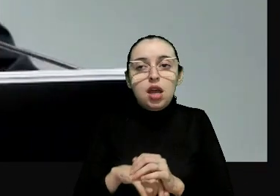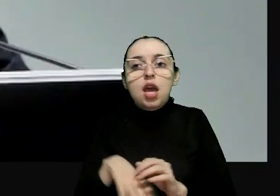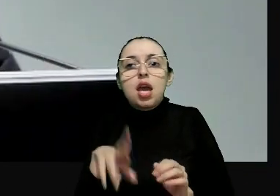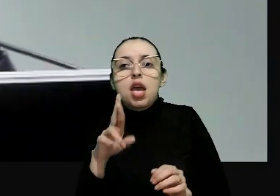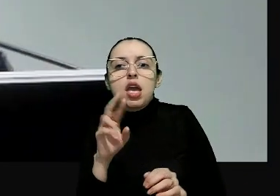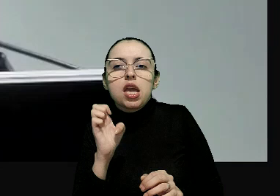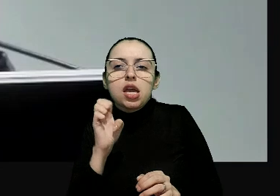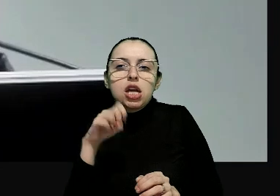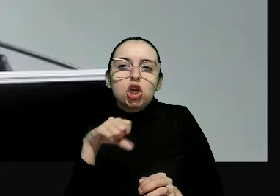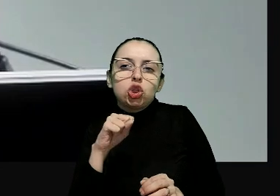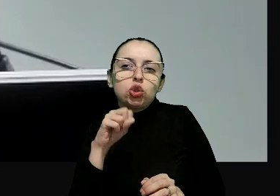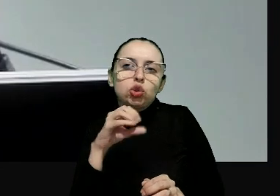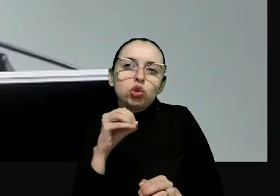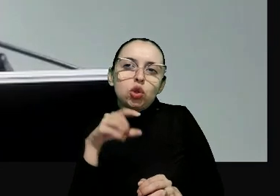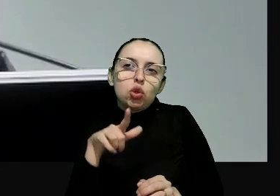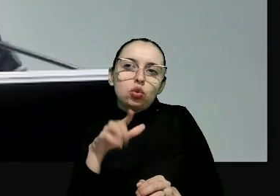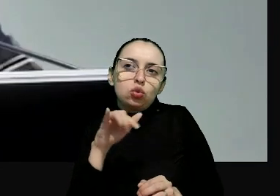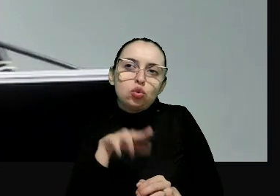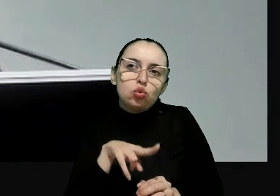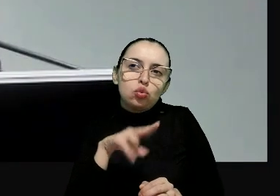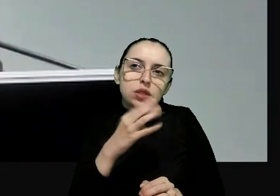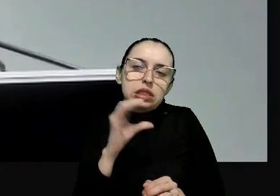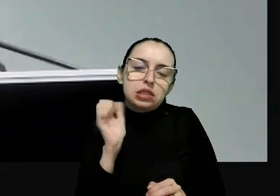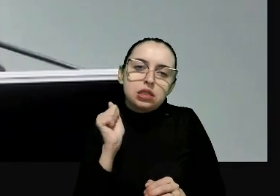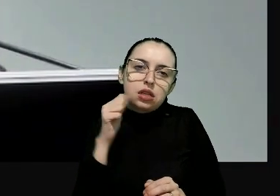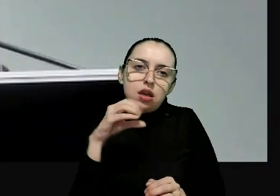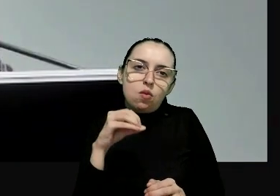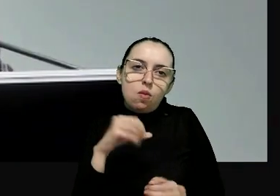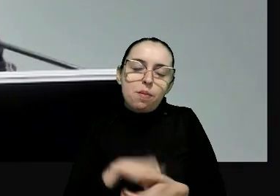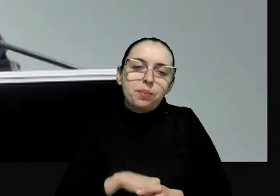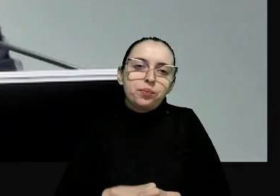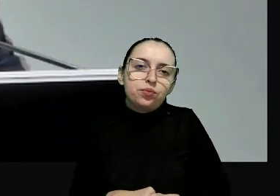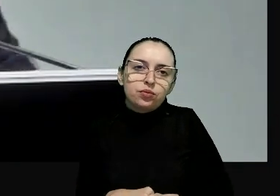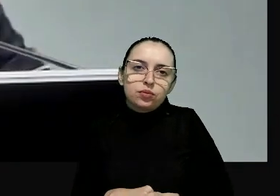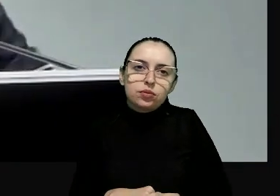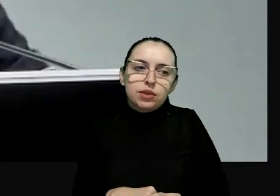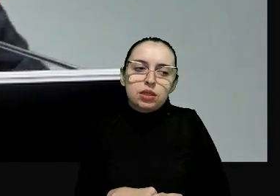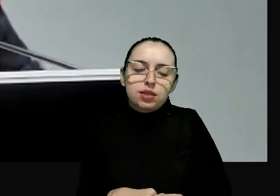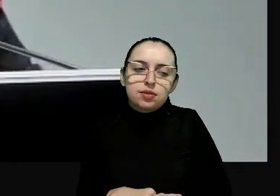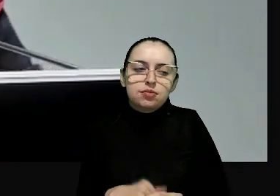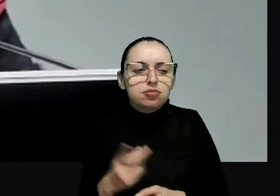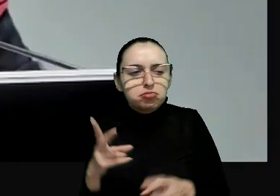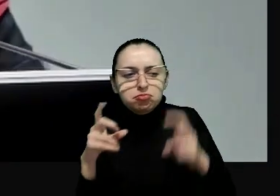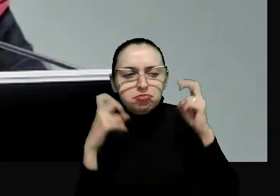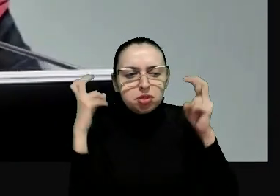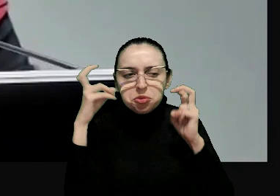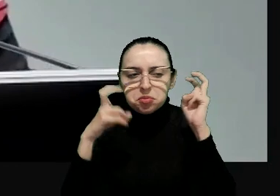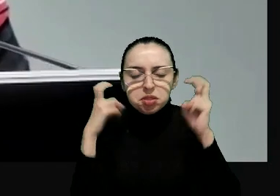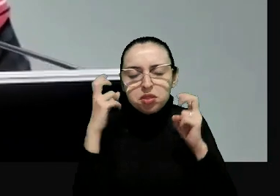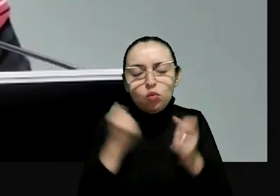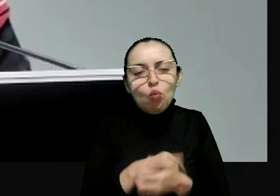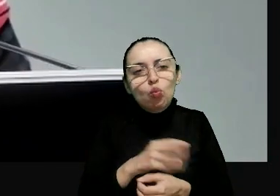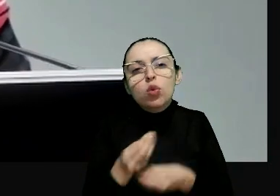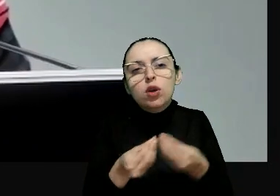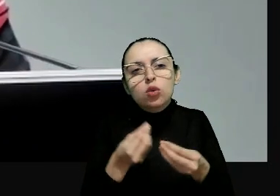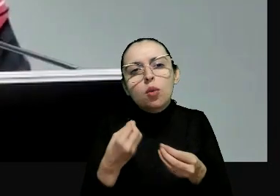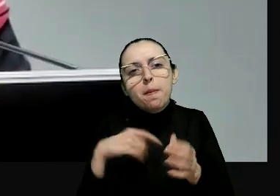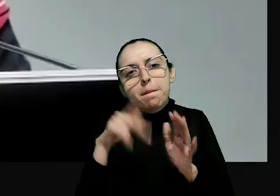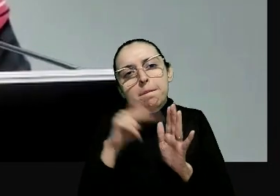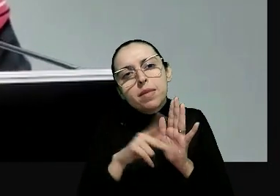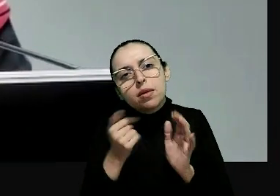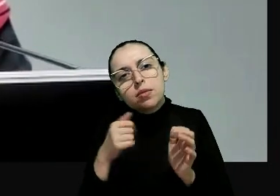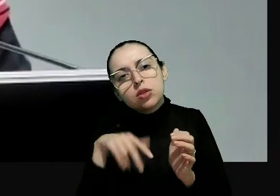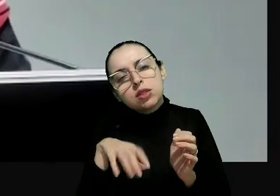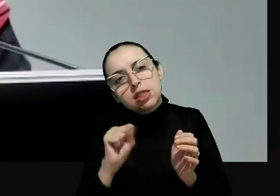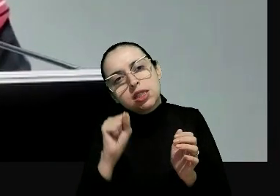por resolução pelo Pleno do CNJ. Há um considerando muito instigante aqui, quando o próprio CNJ